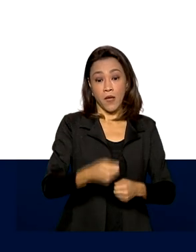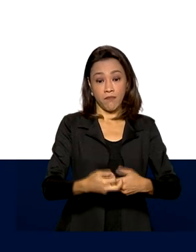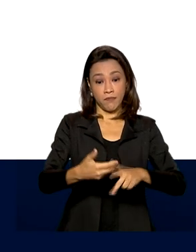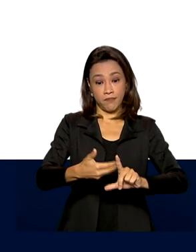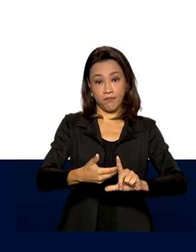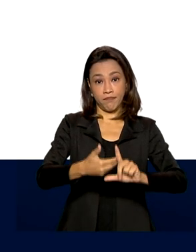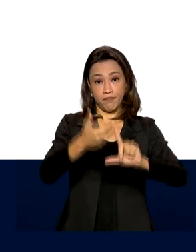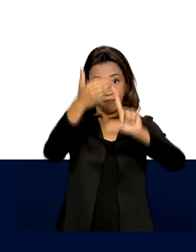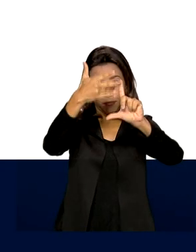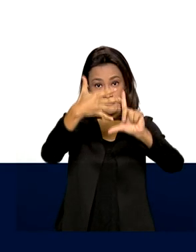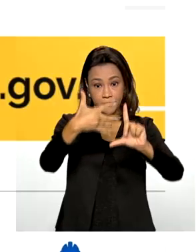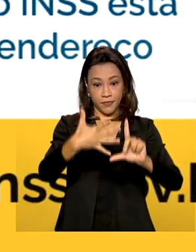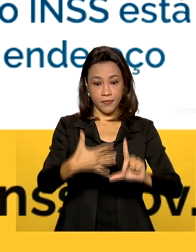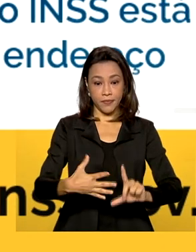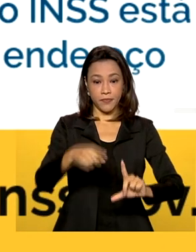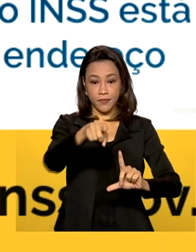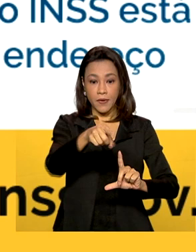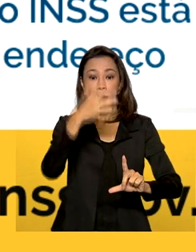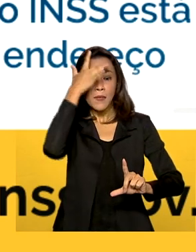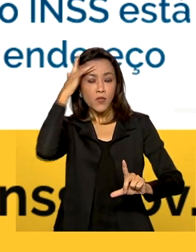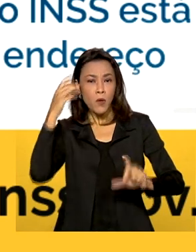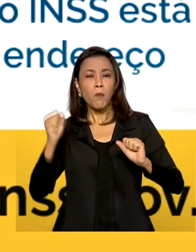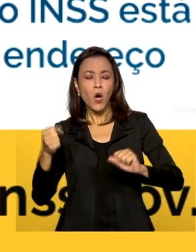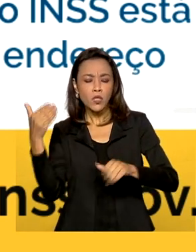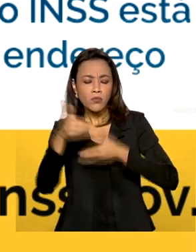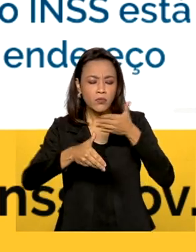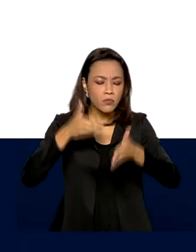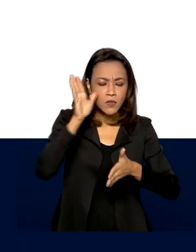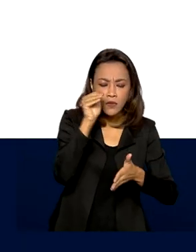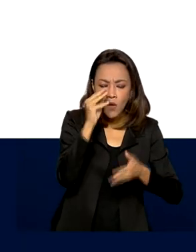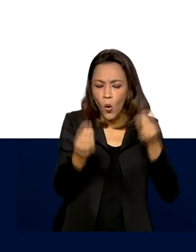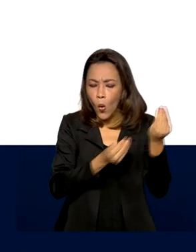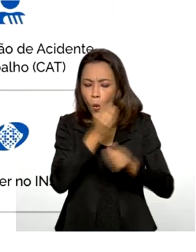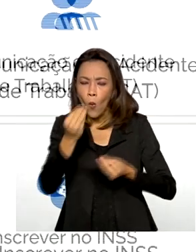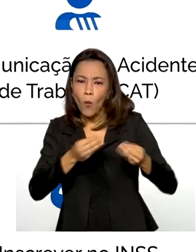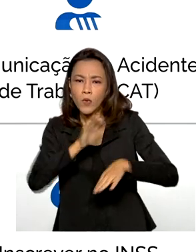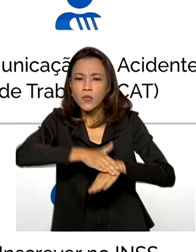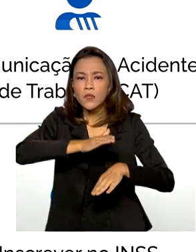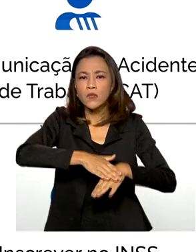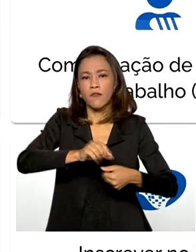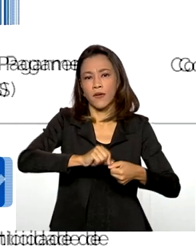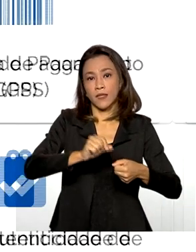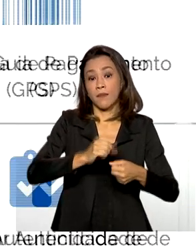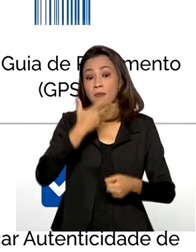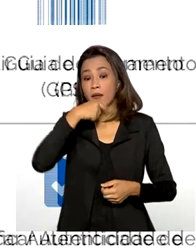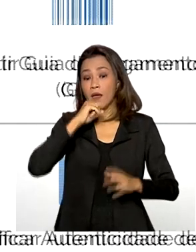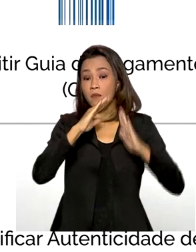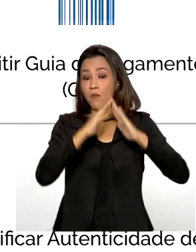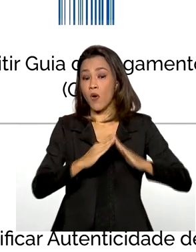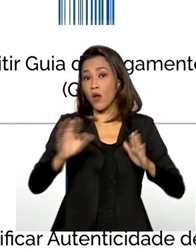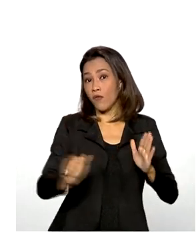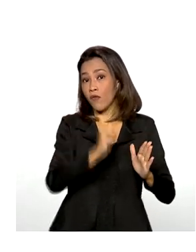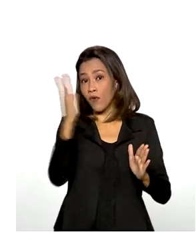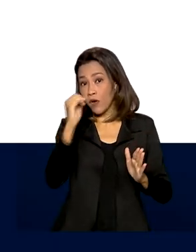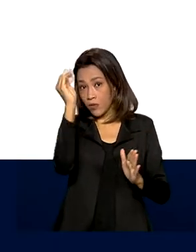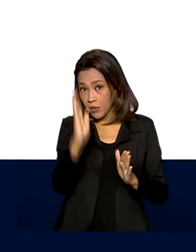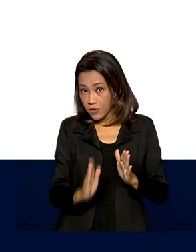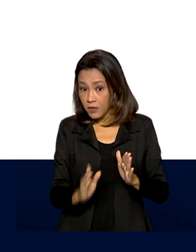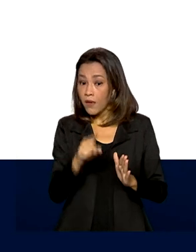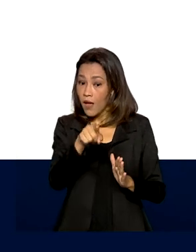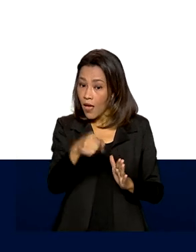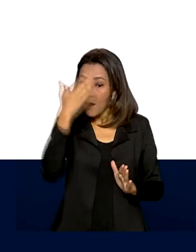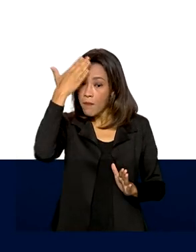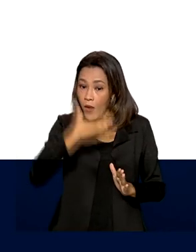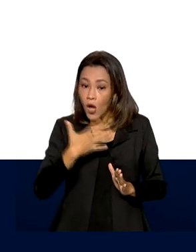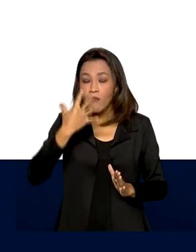o segurado pode se informar do cronograma para o procedimento. Para quem mora no exterior, uma das alternativas é fazer a